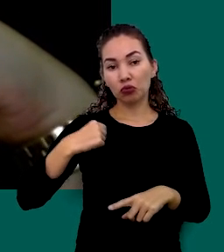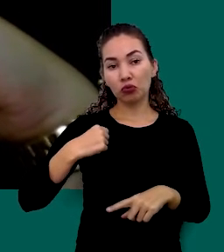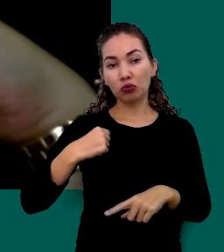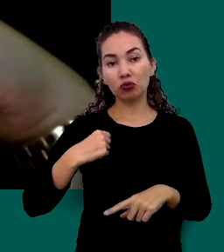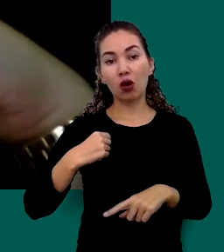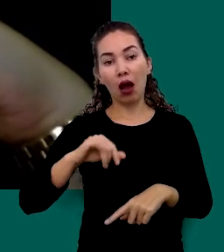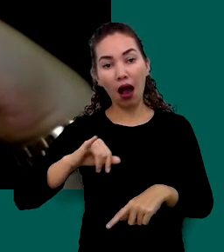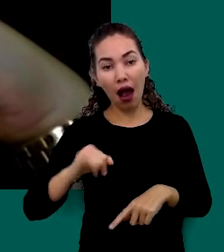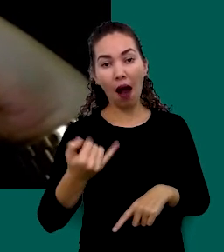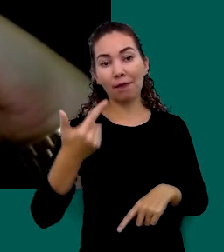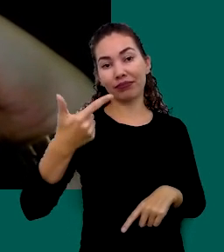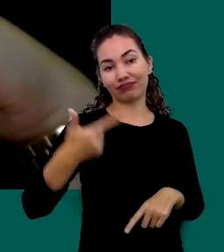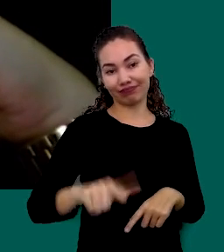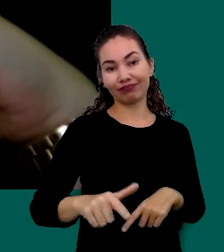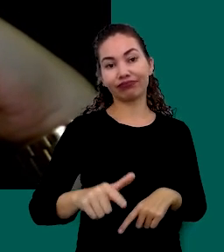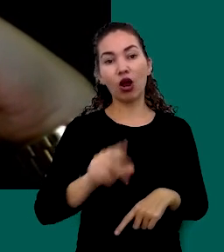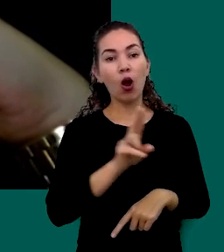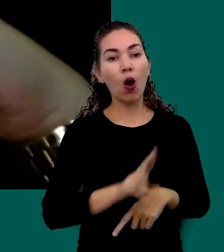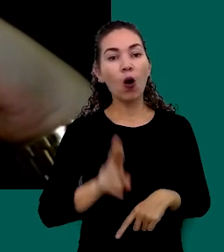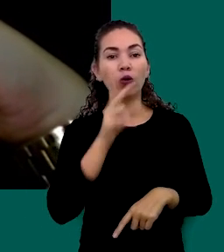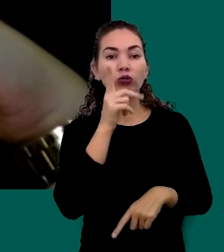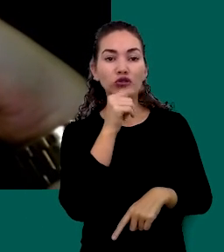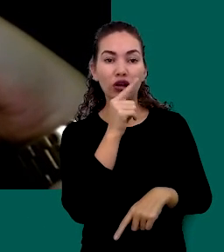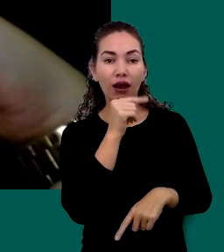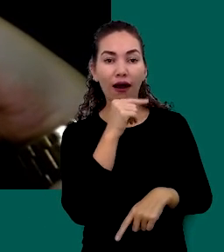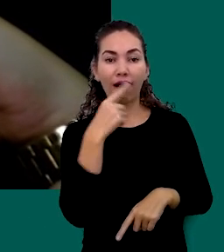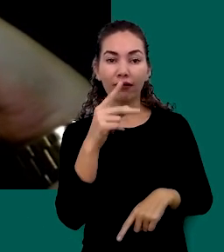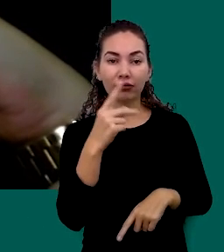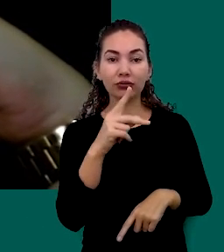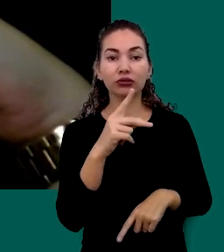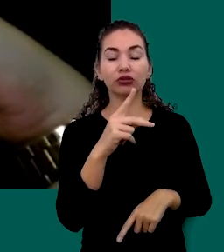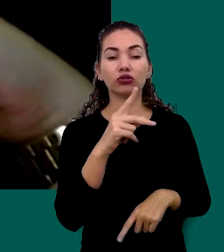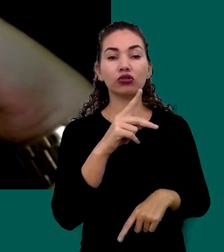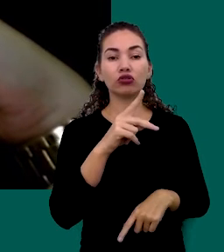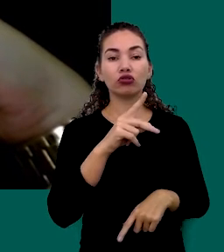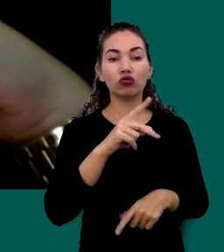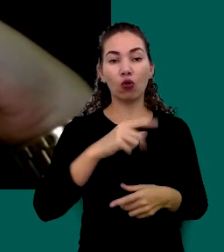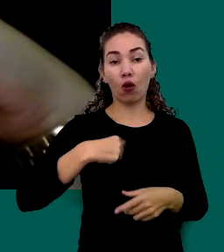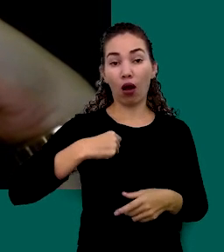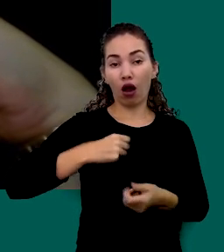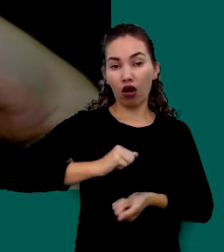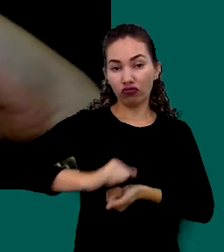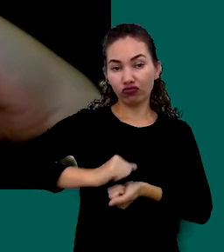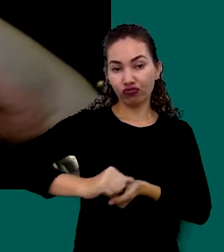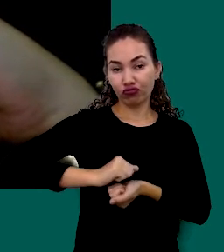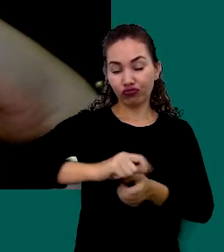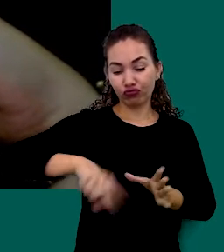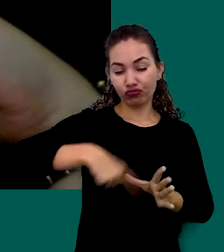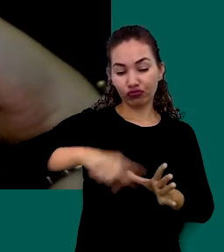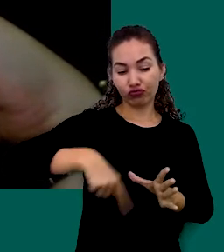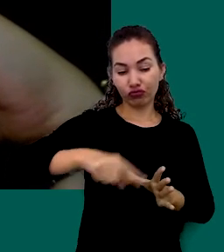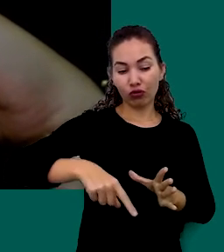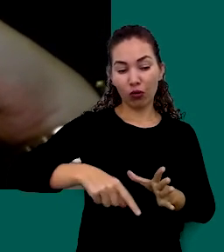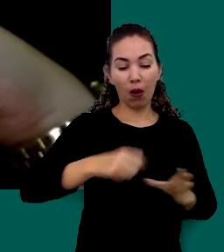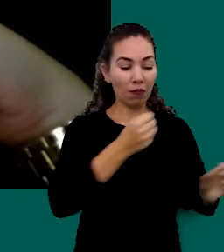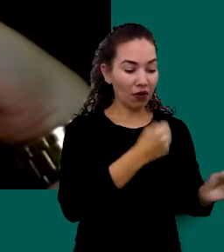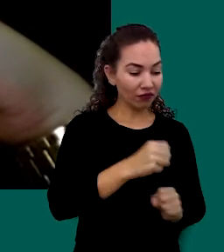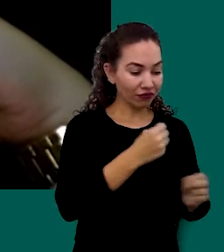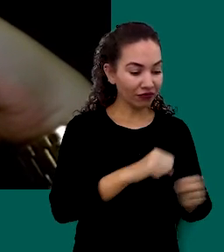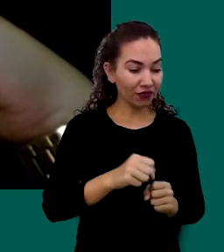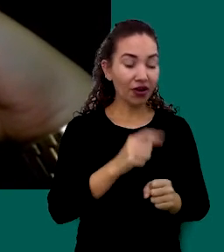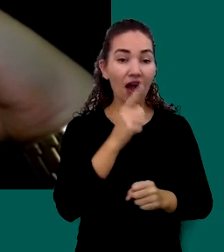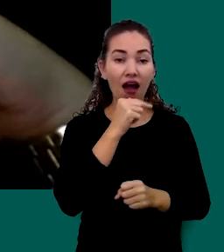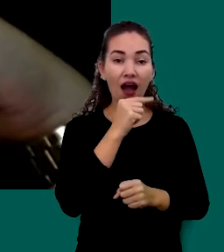Reaproveite Utilize A Água Que Você Lavou As Roupas Para Lavar Calçadas Para Regar Sua